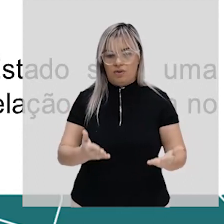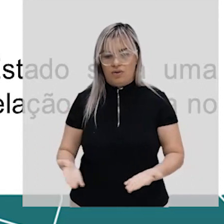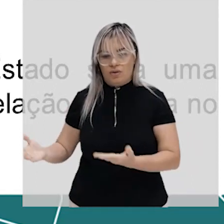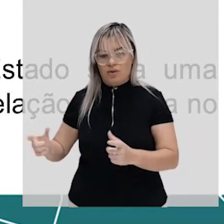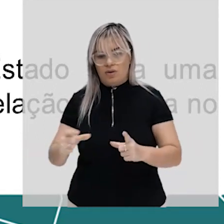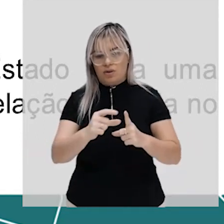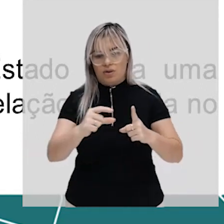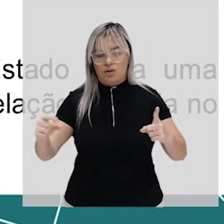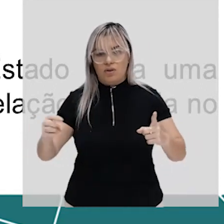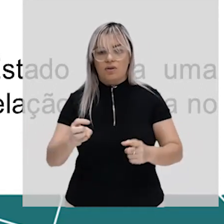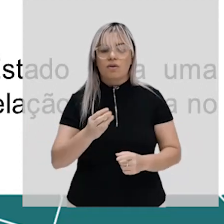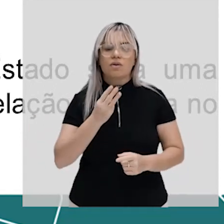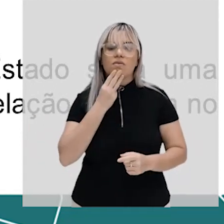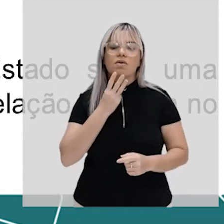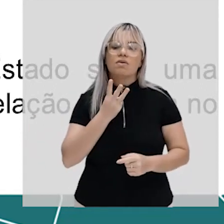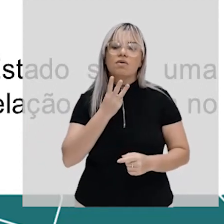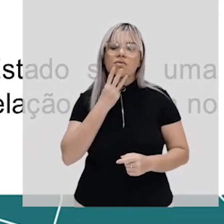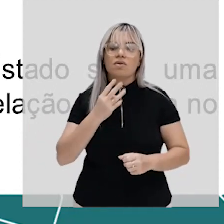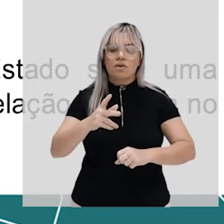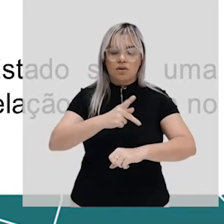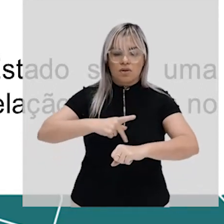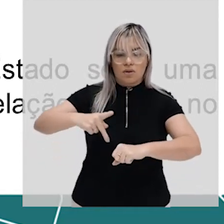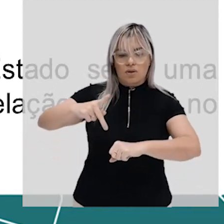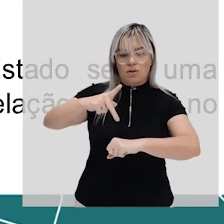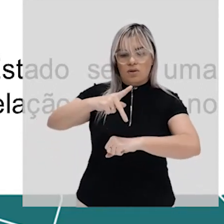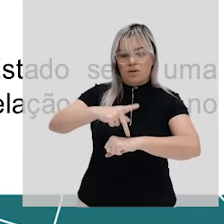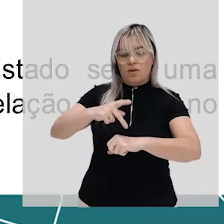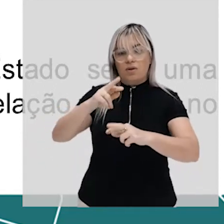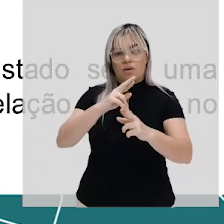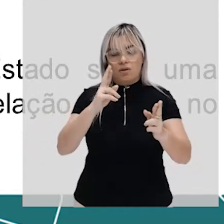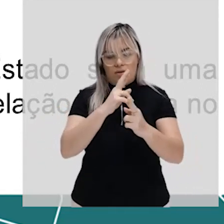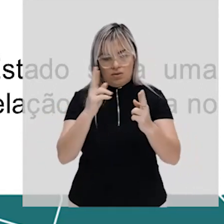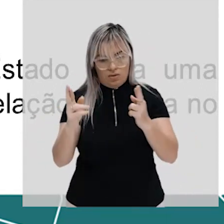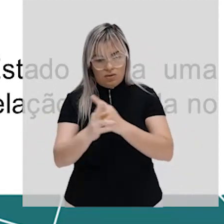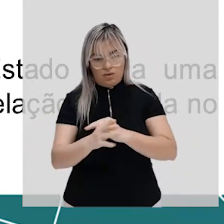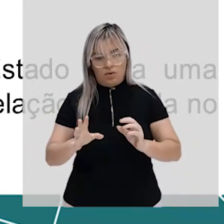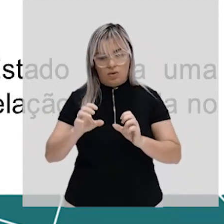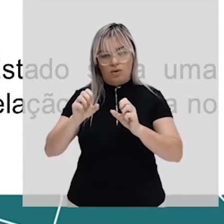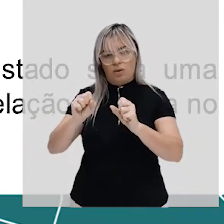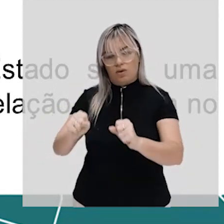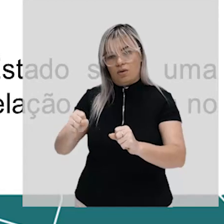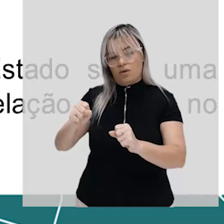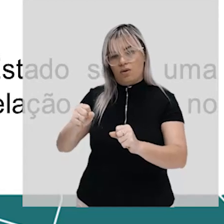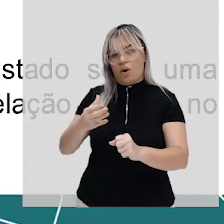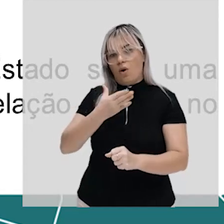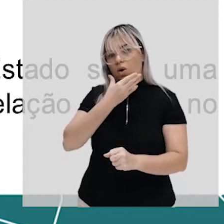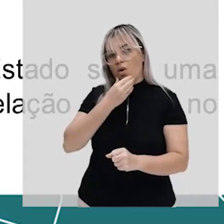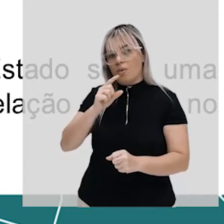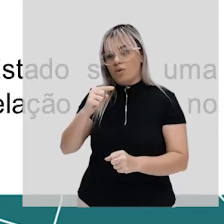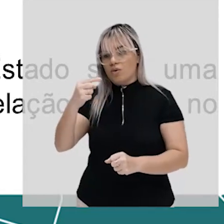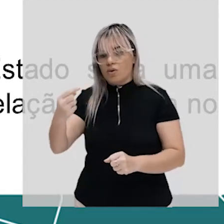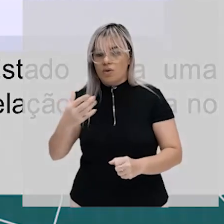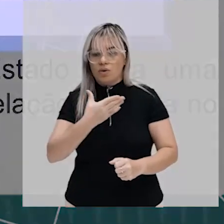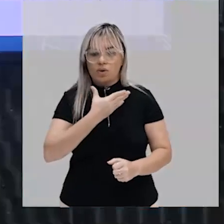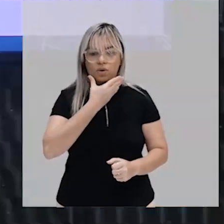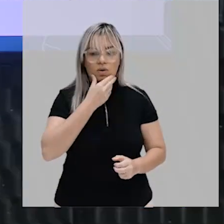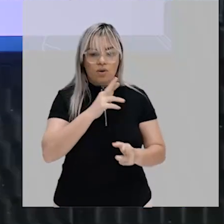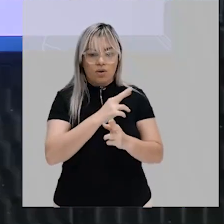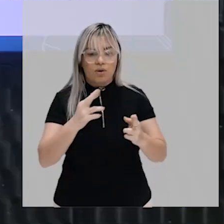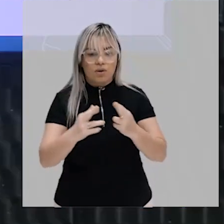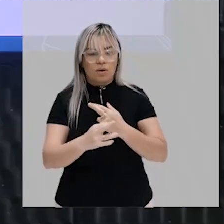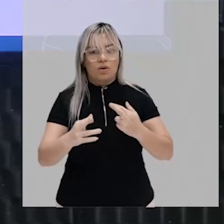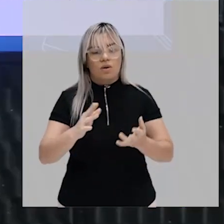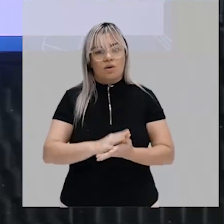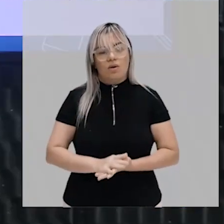iremos encontrar a ideia de que o Estado seria atenção uma relação de dominação de homens sobre homens e essa relação é